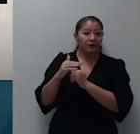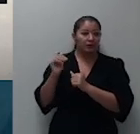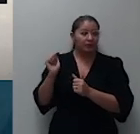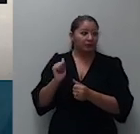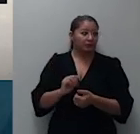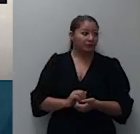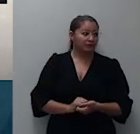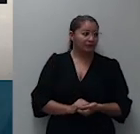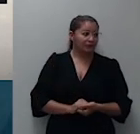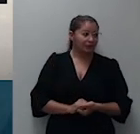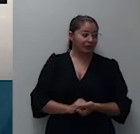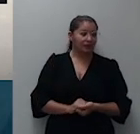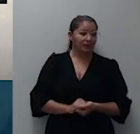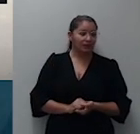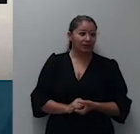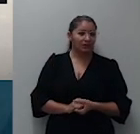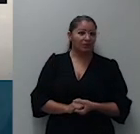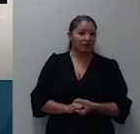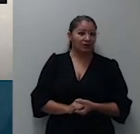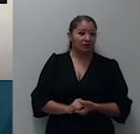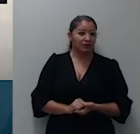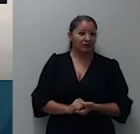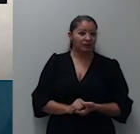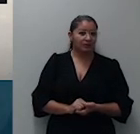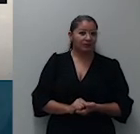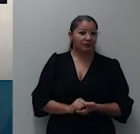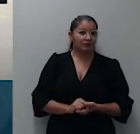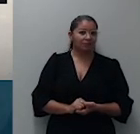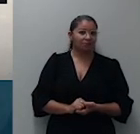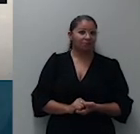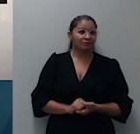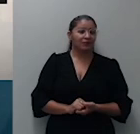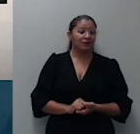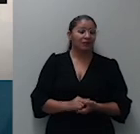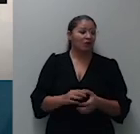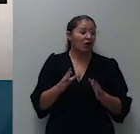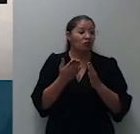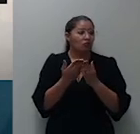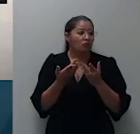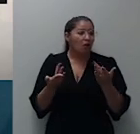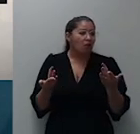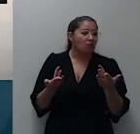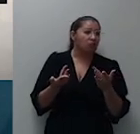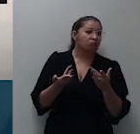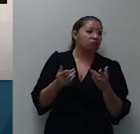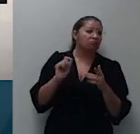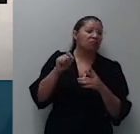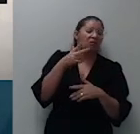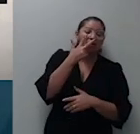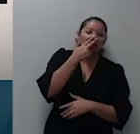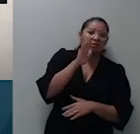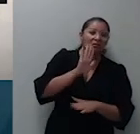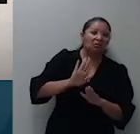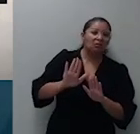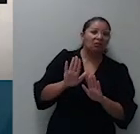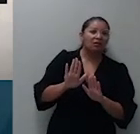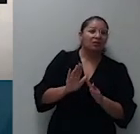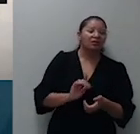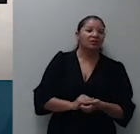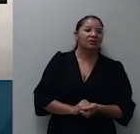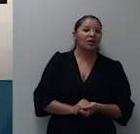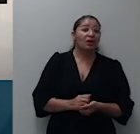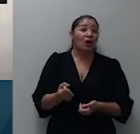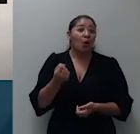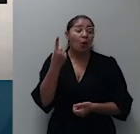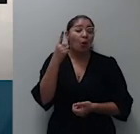agora que eu me lembrei eu pedi pra deixar separado mas eu acho que é o caso em que um único credor tem